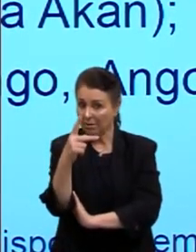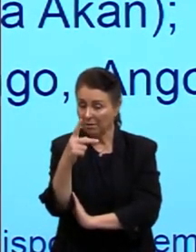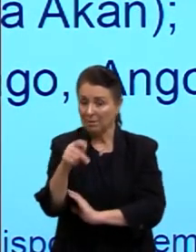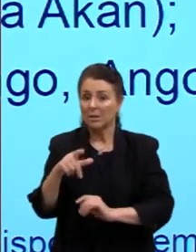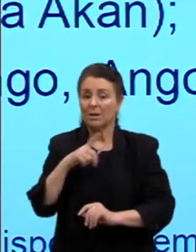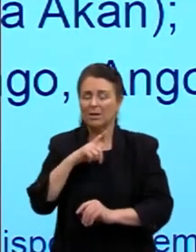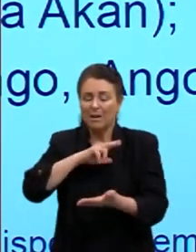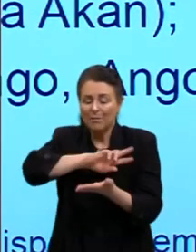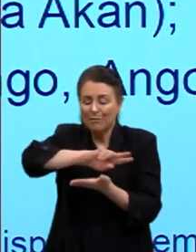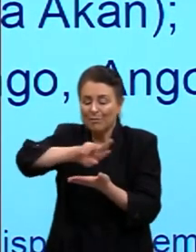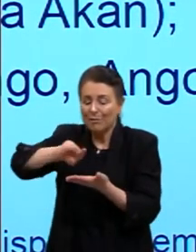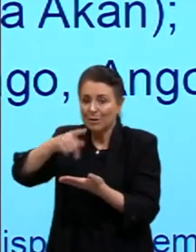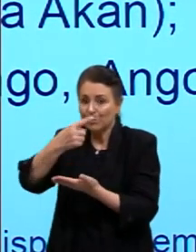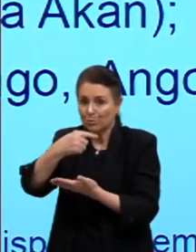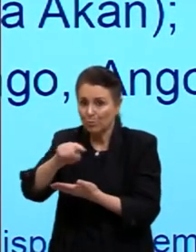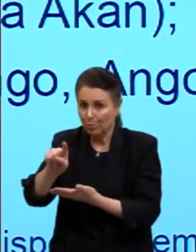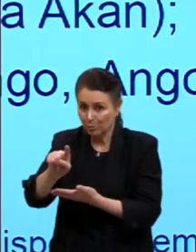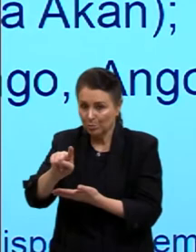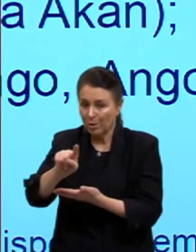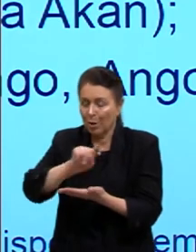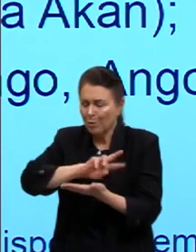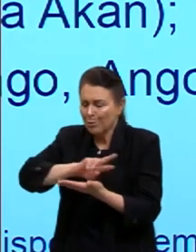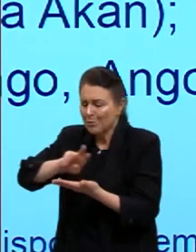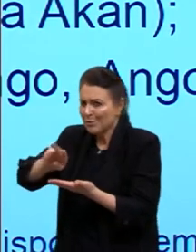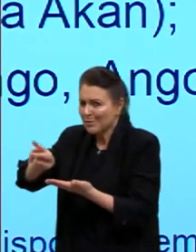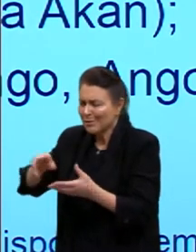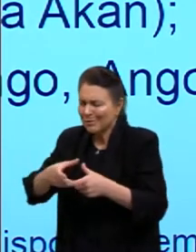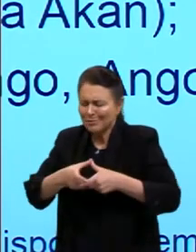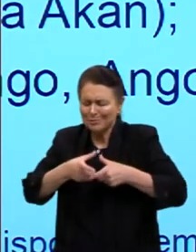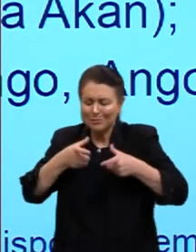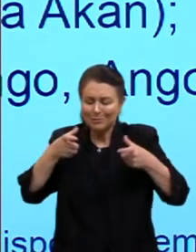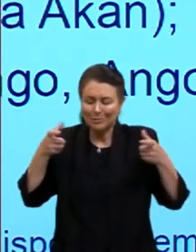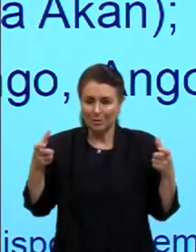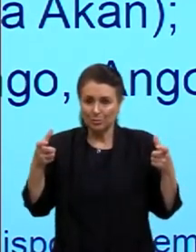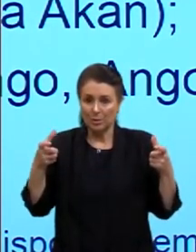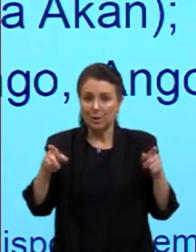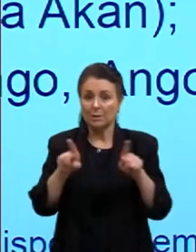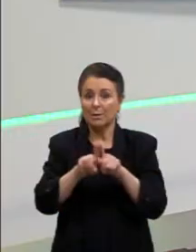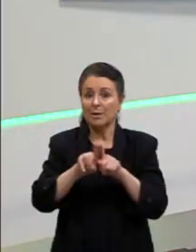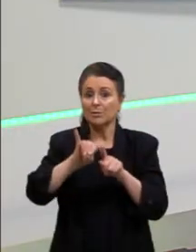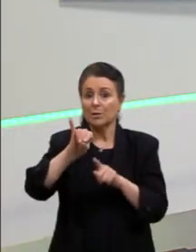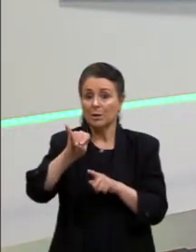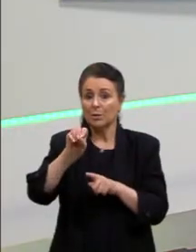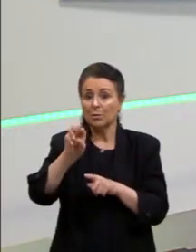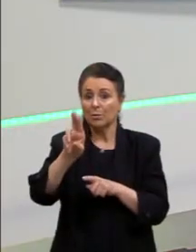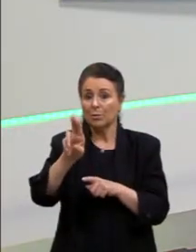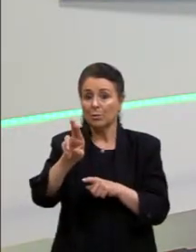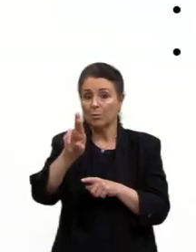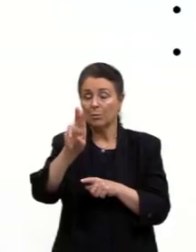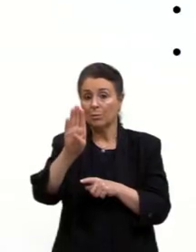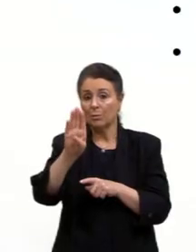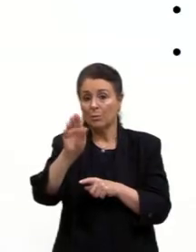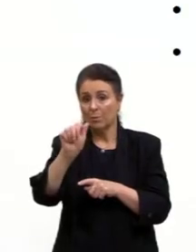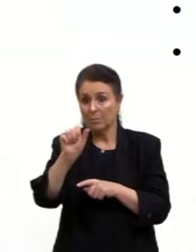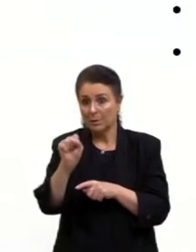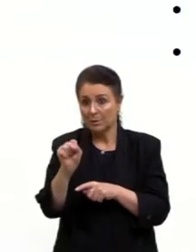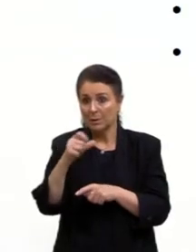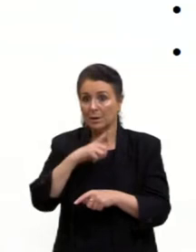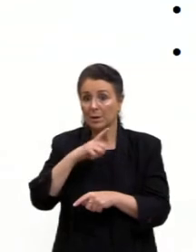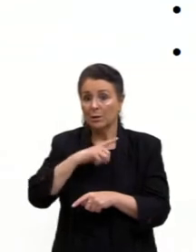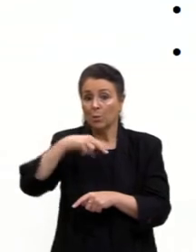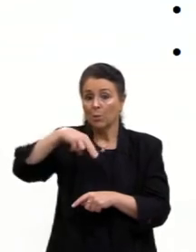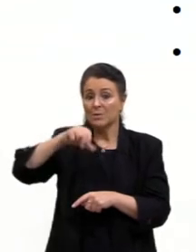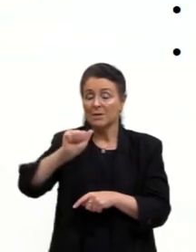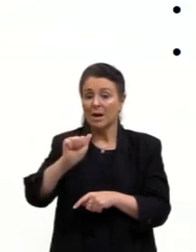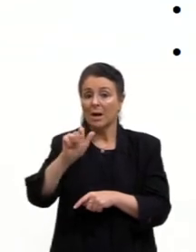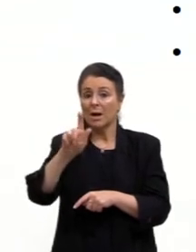Olha toda essa região. Tem uma diversidade muito grande. Da mesma forma, os Iorubás ou Nagôs. Por vezes, alguns